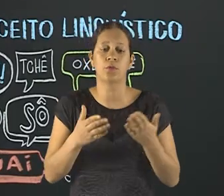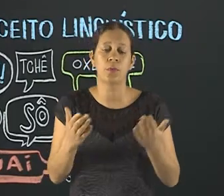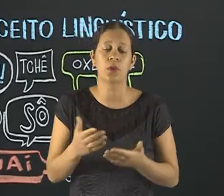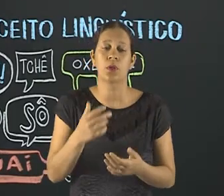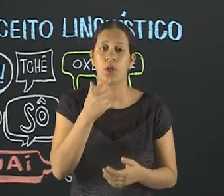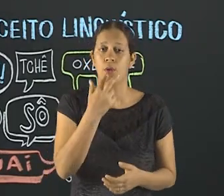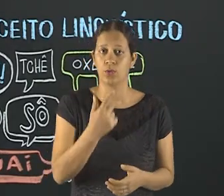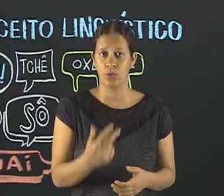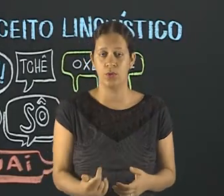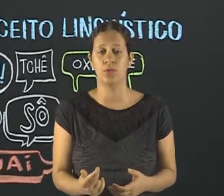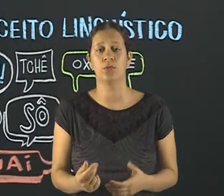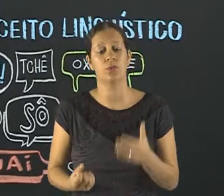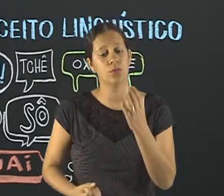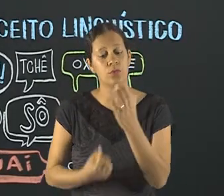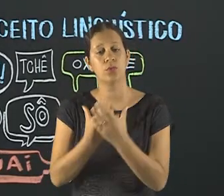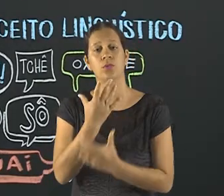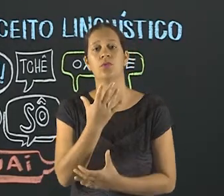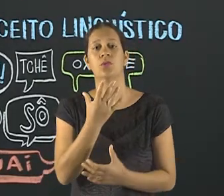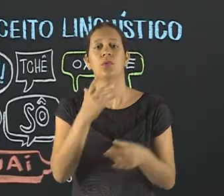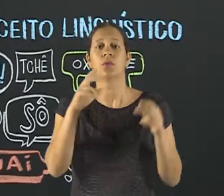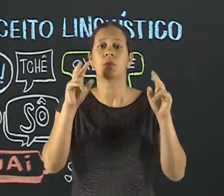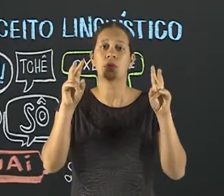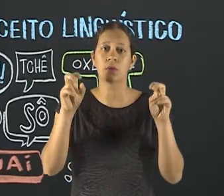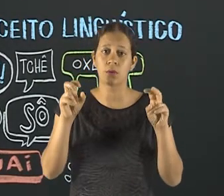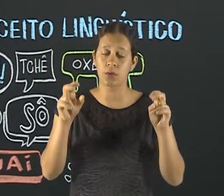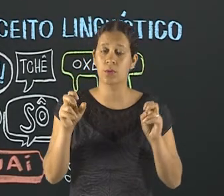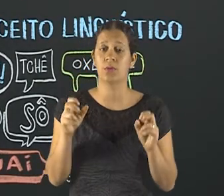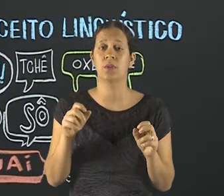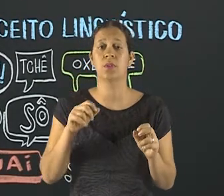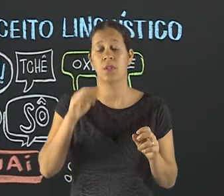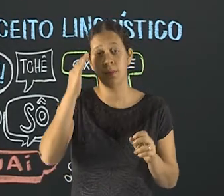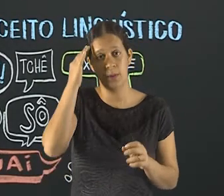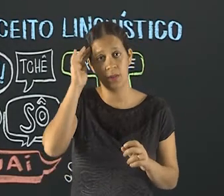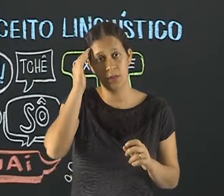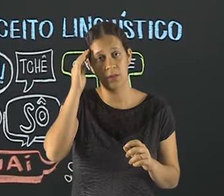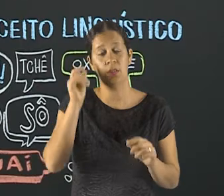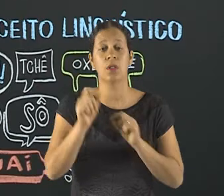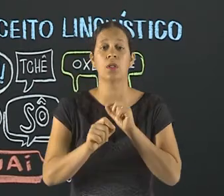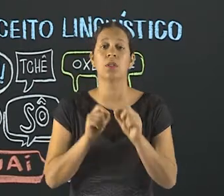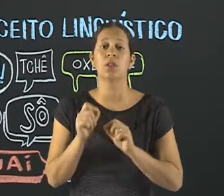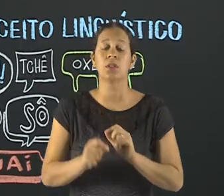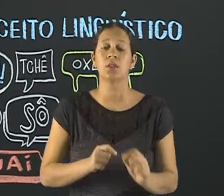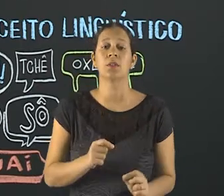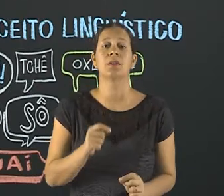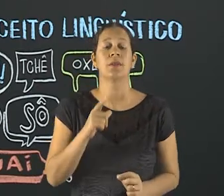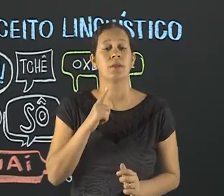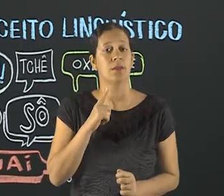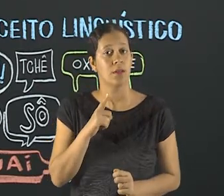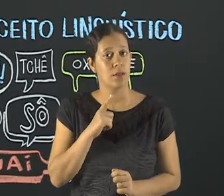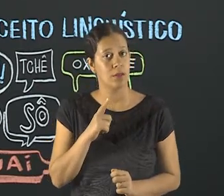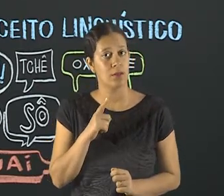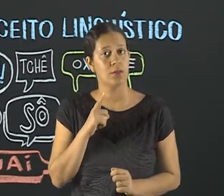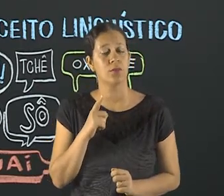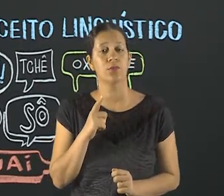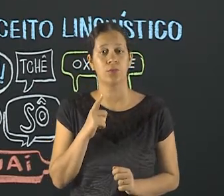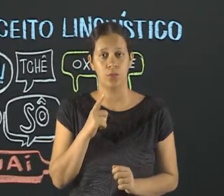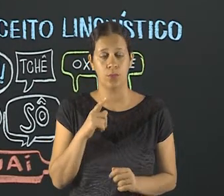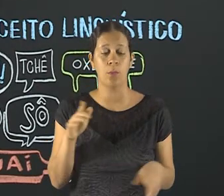movimento da língua, surgem alguns termos que a gente precisa chamar a atenção pra compreender que existem